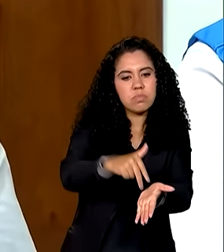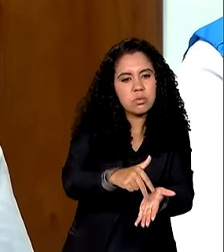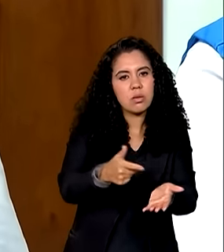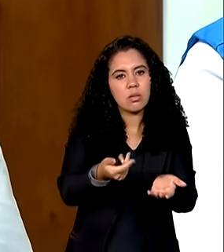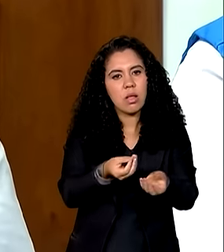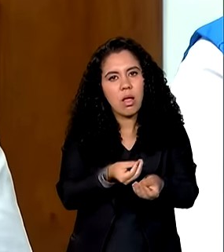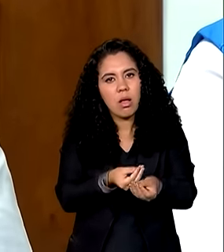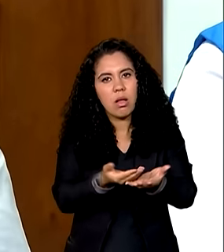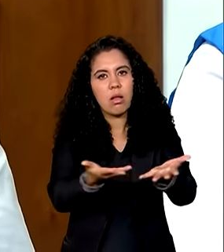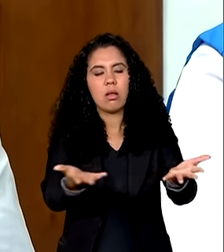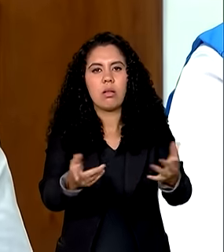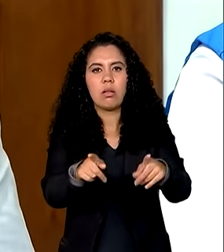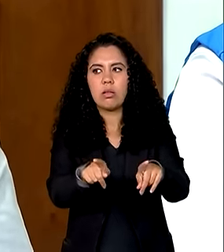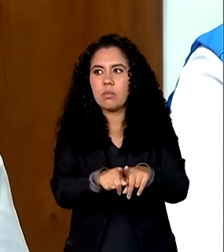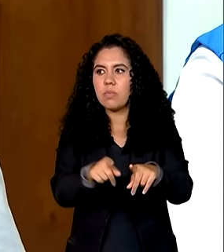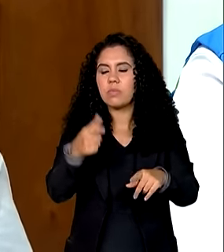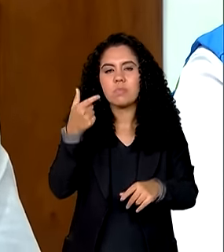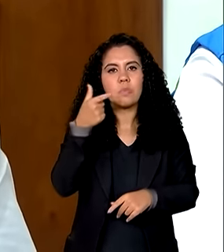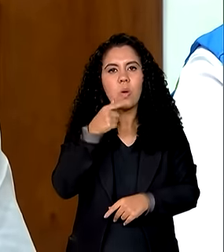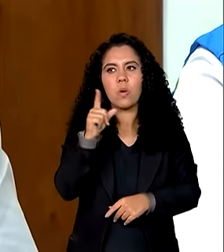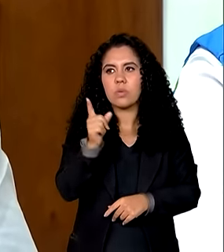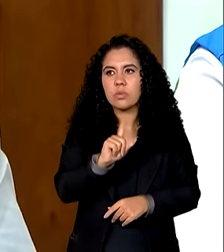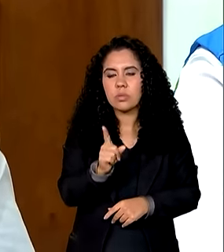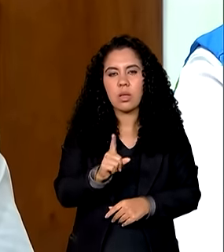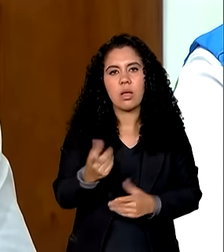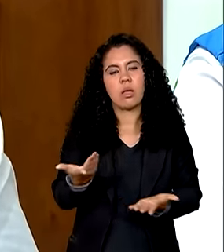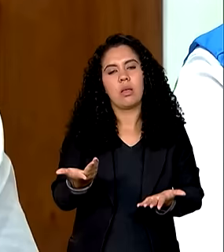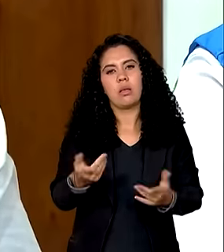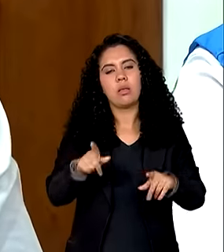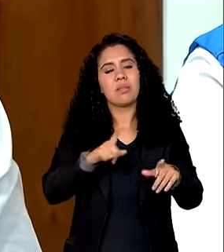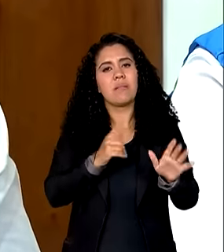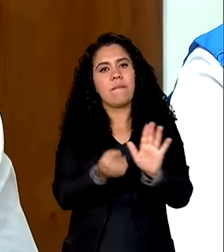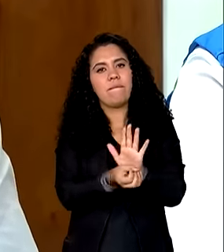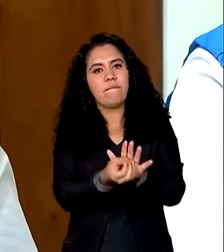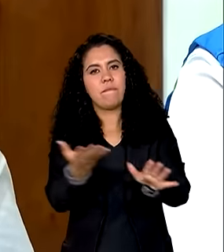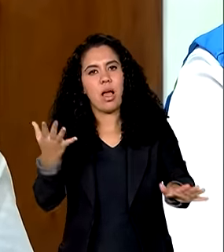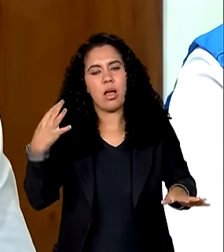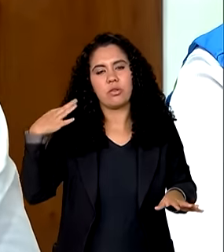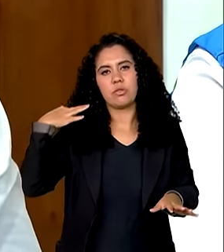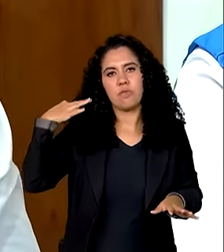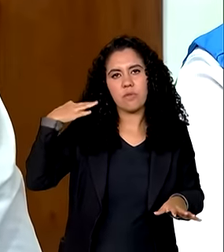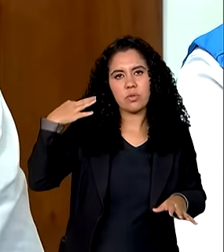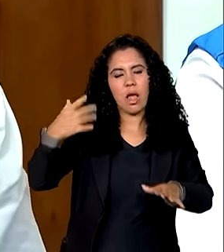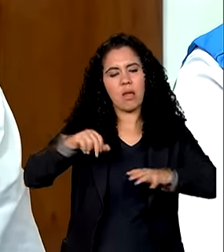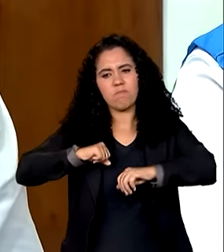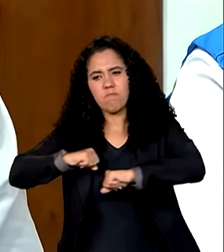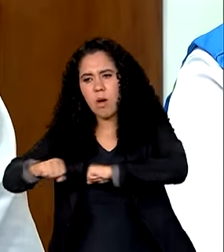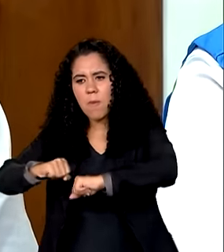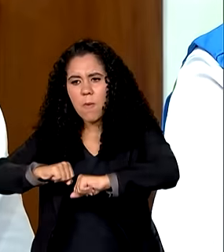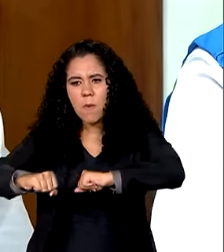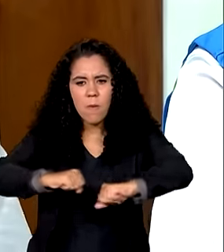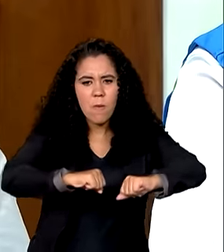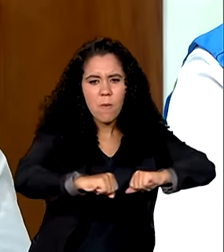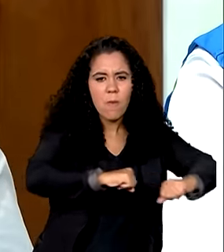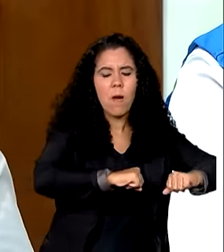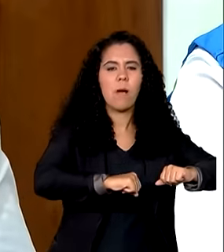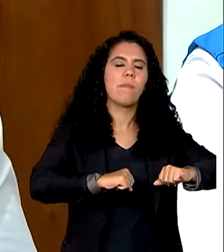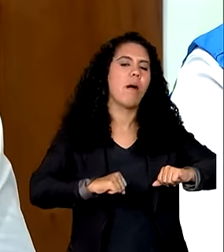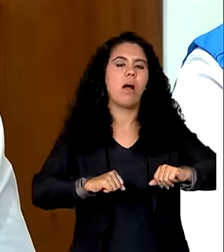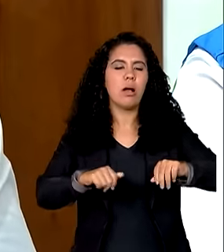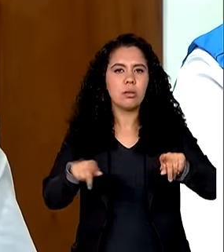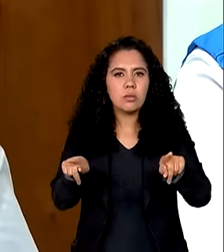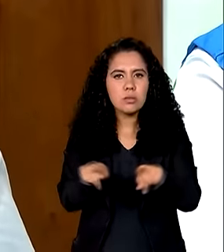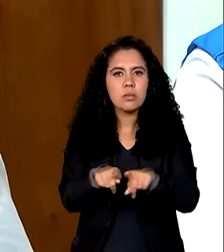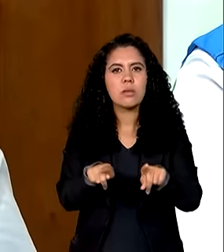acessar o serviço diretamente então muitos voluntários estão mobilizando uma rede também juntamente com as entidades da